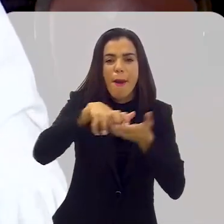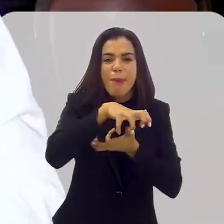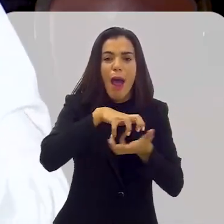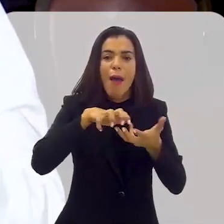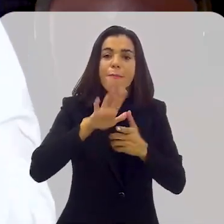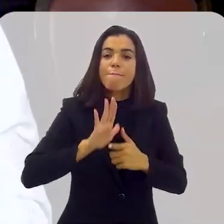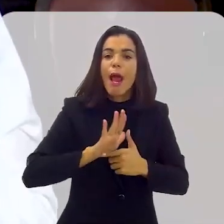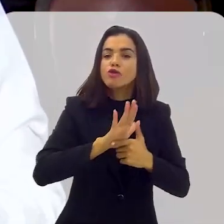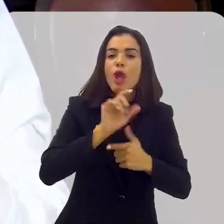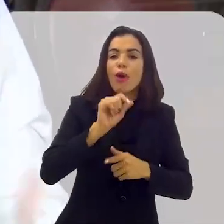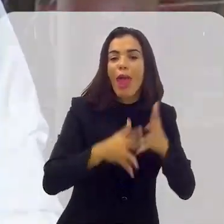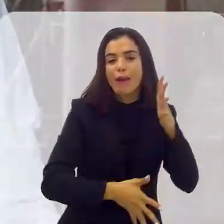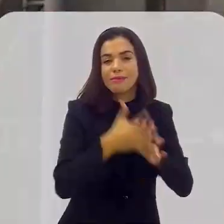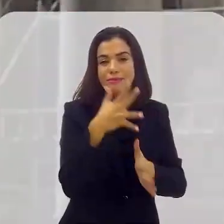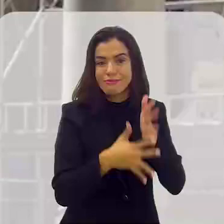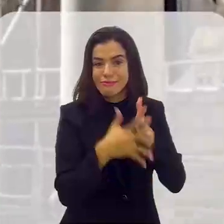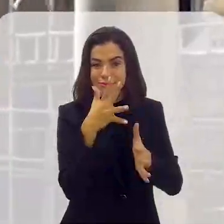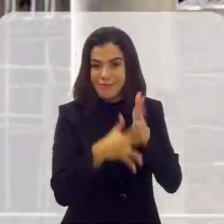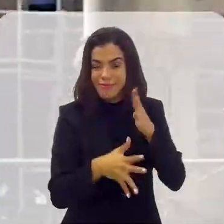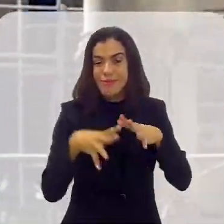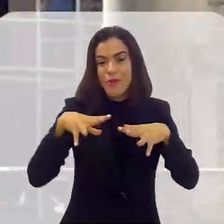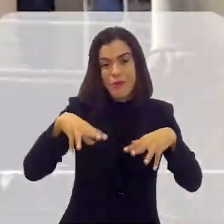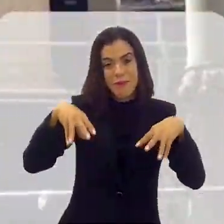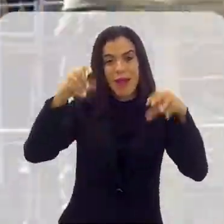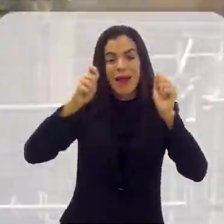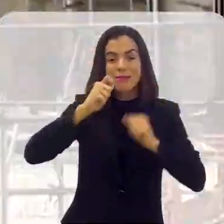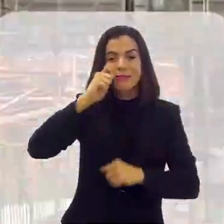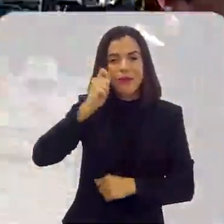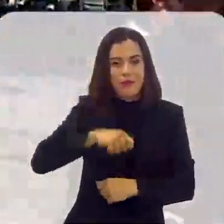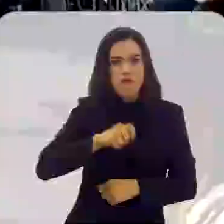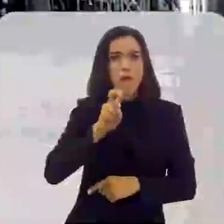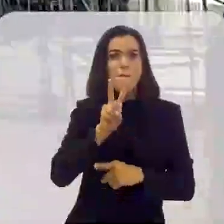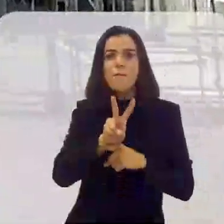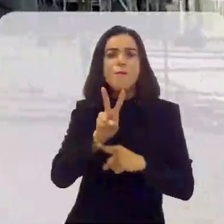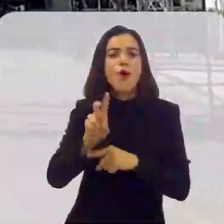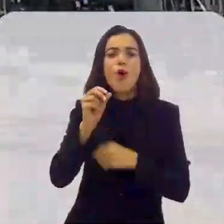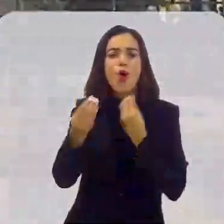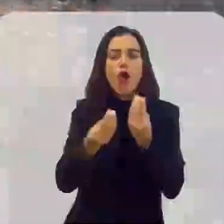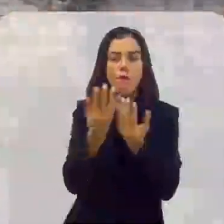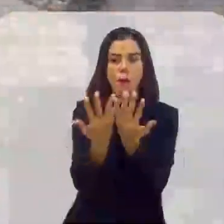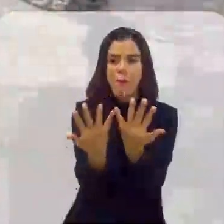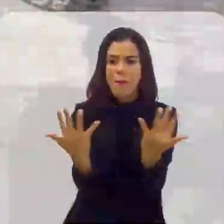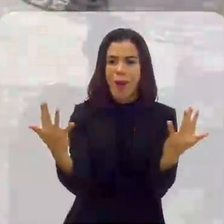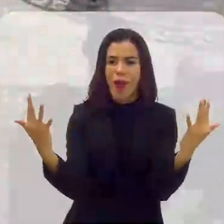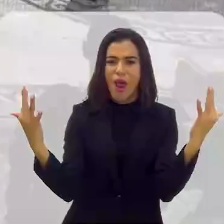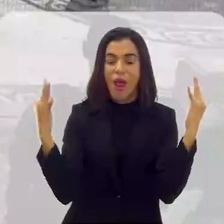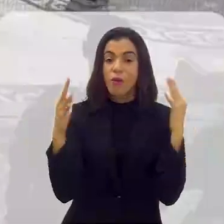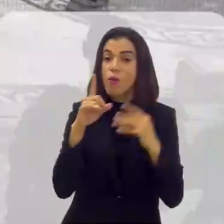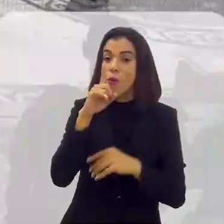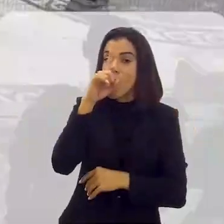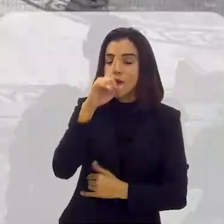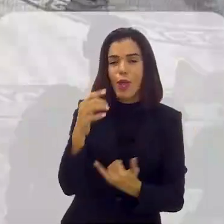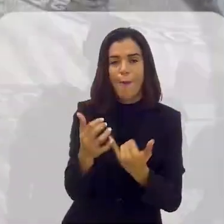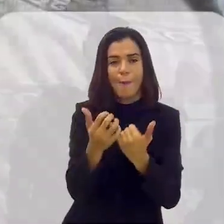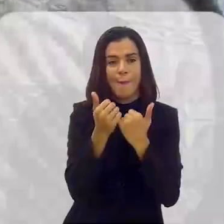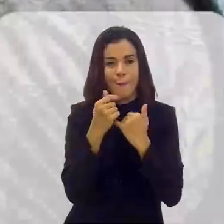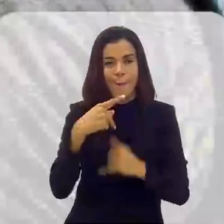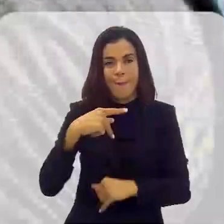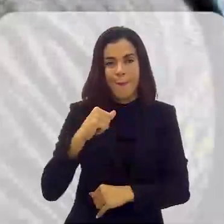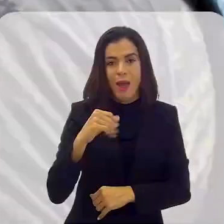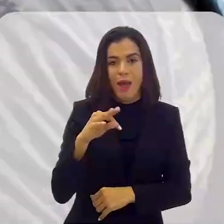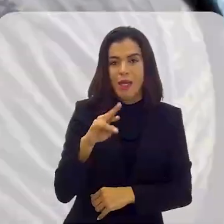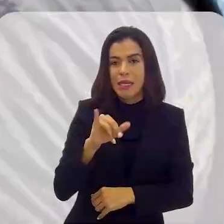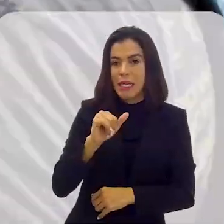não ajudar a resolver. O Palácio Tiradentes foi protegido por grades, havia risco ao patrimônio,